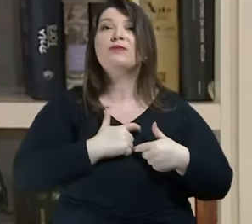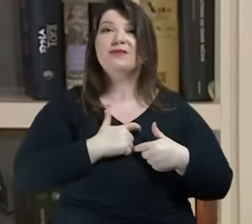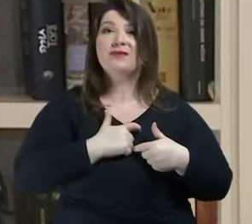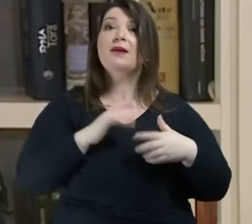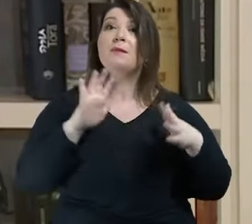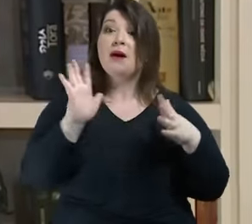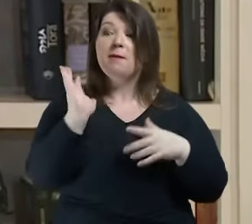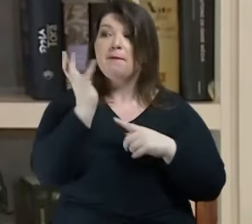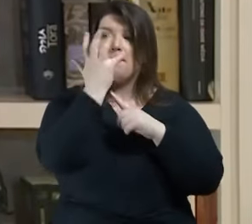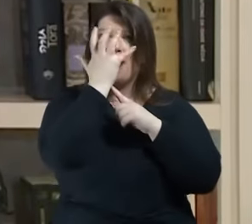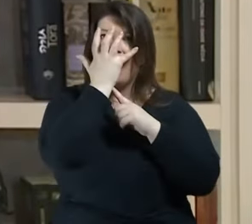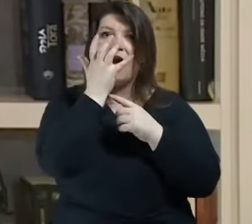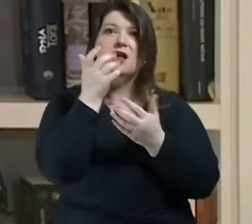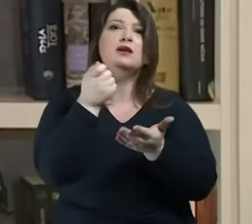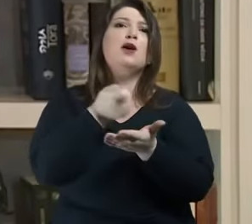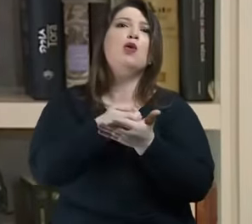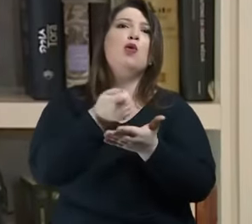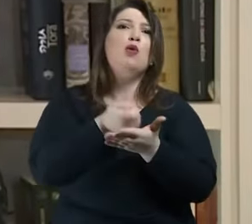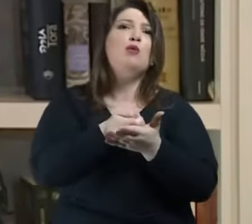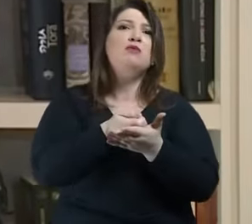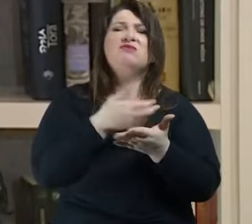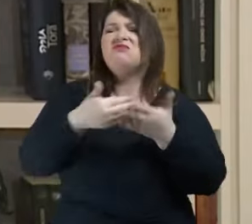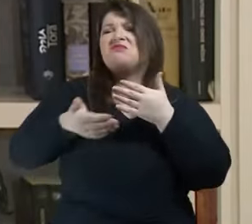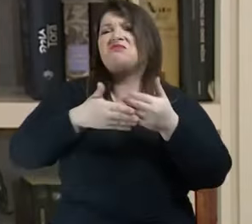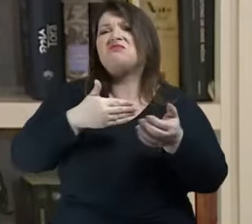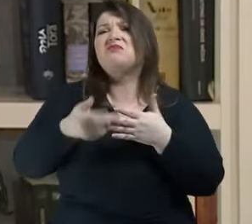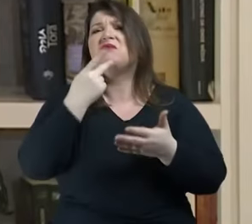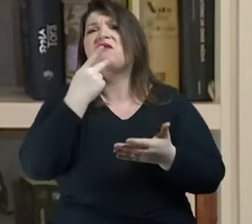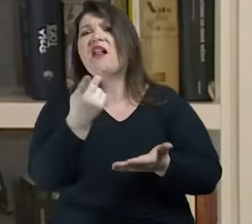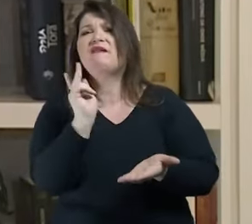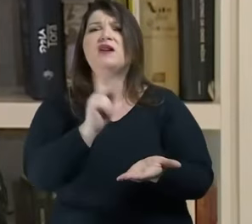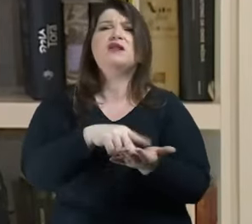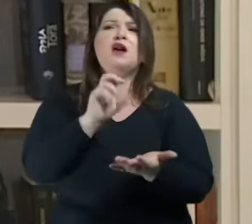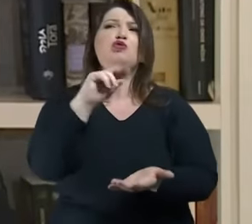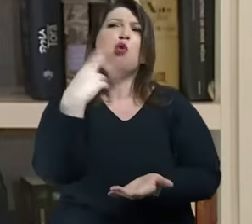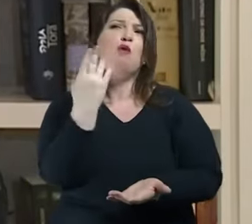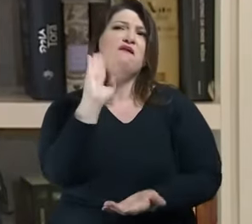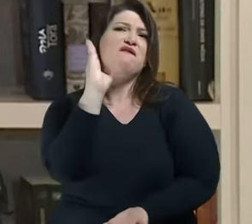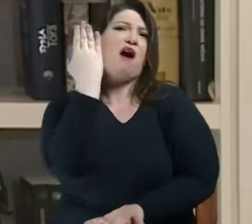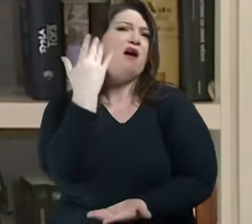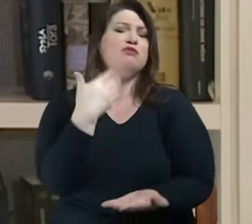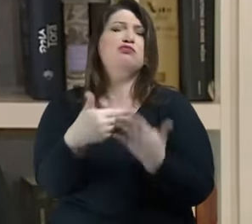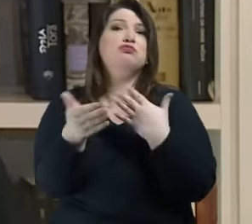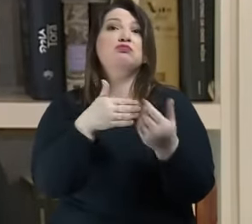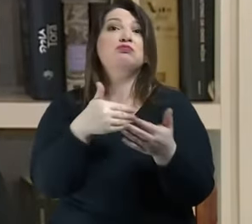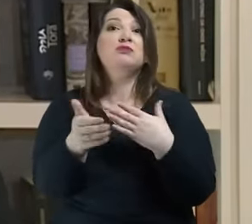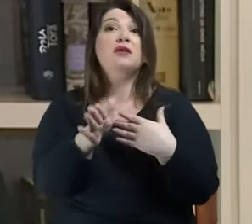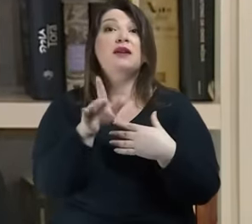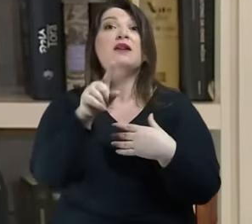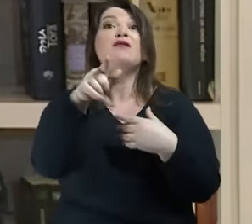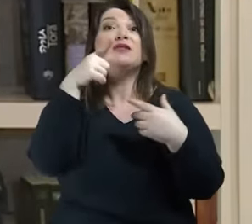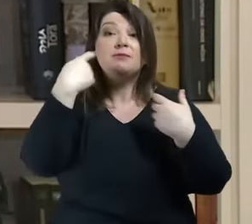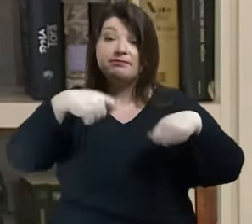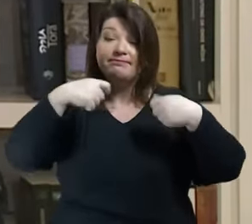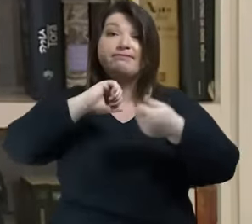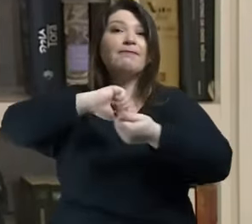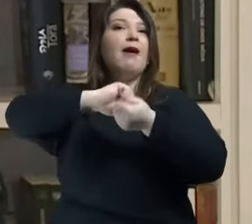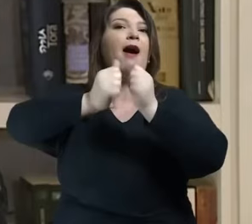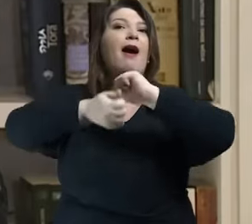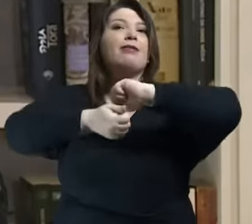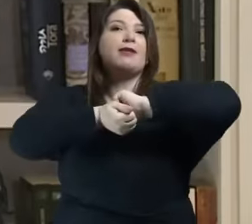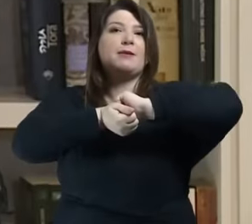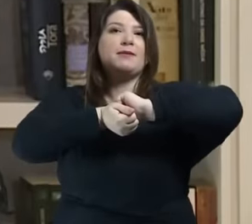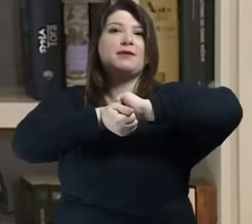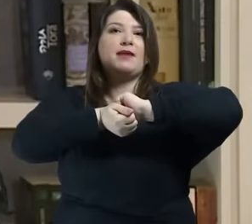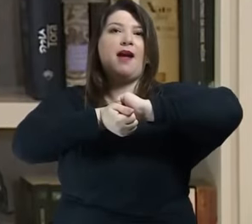independente da sua sinceridade ou da sua falsidade você tem que se adaptar a um filtro a